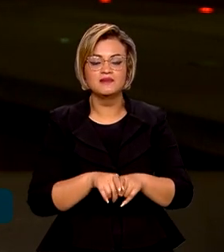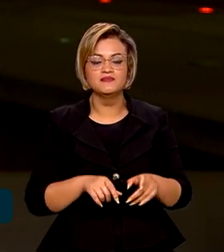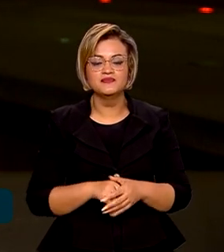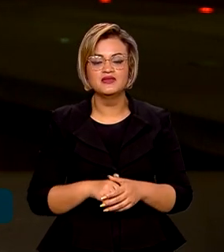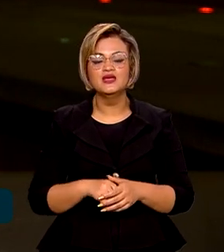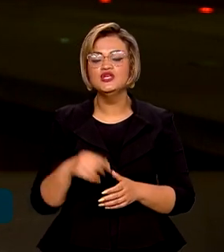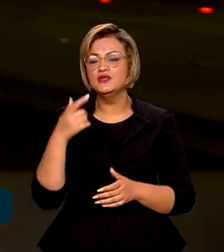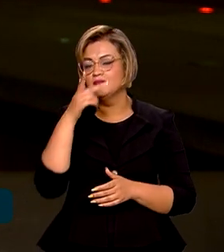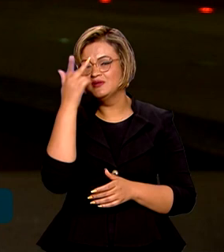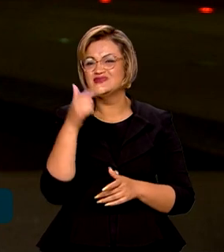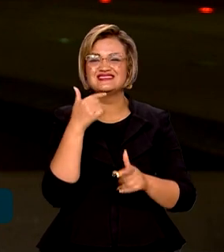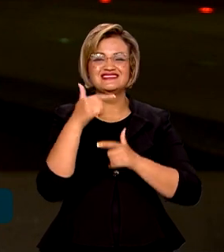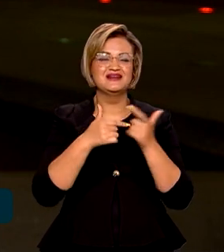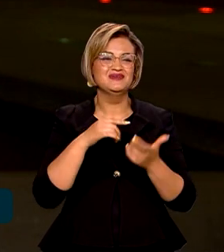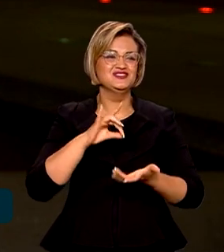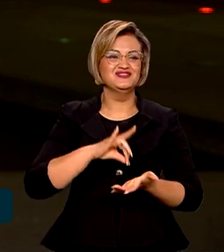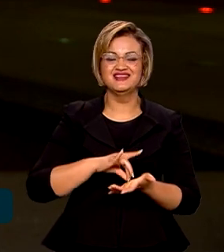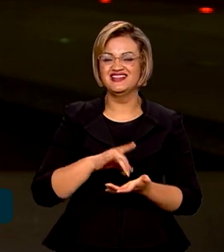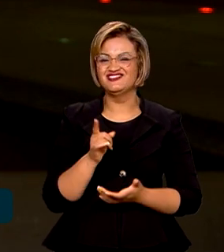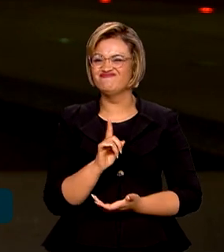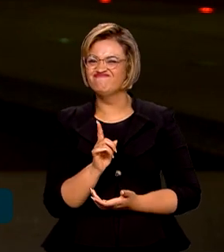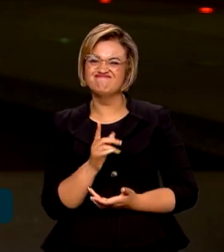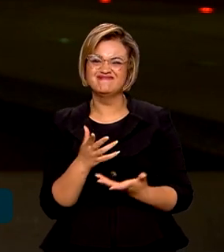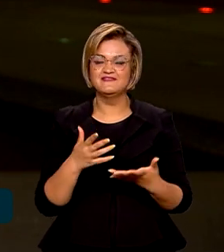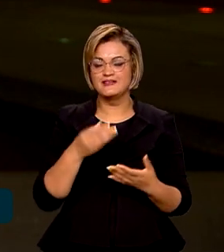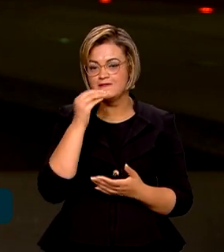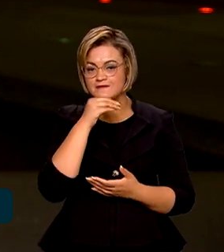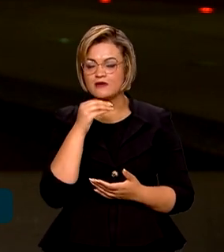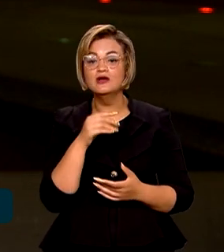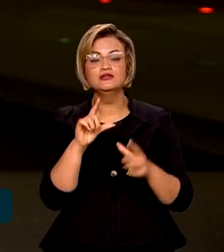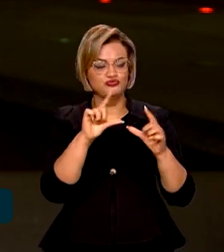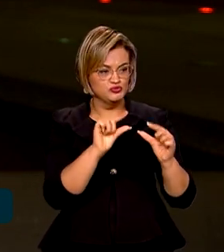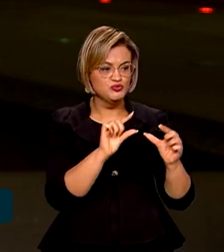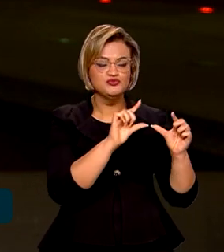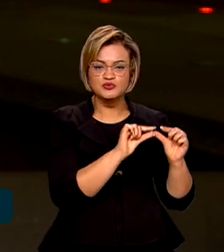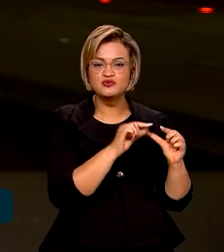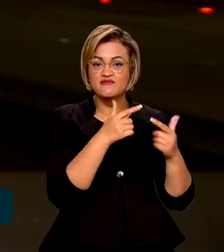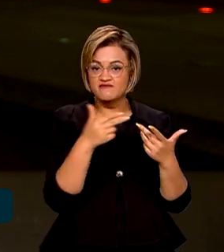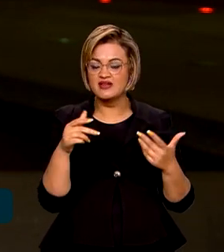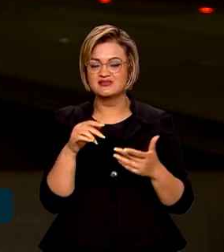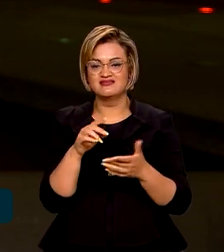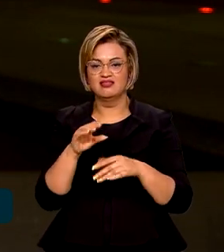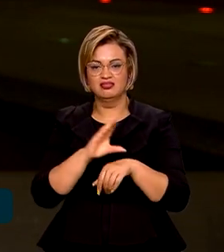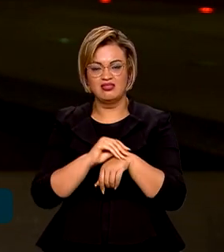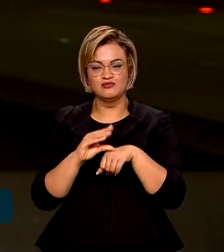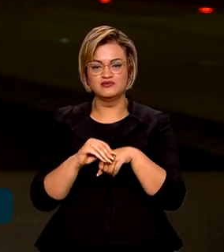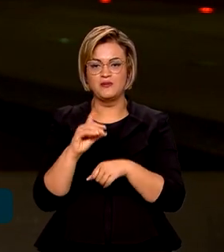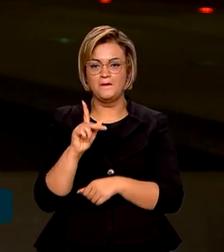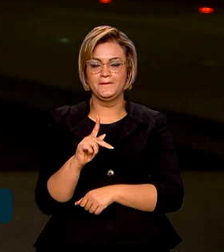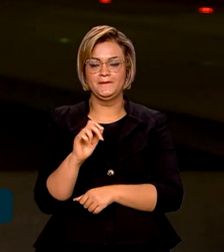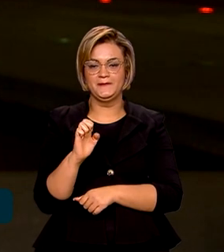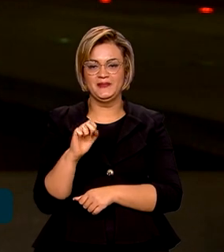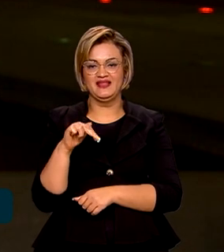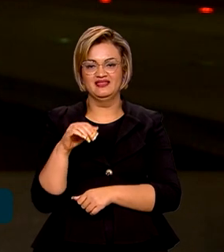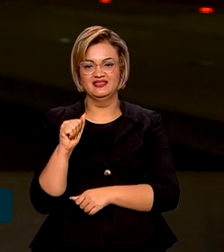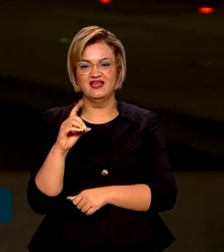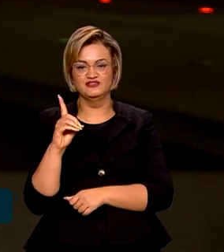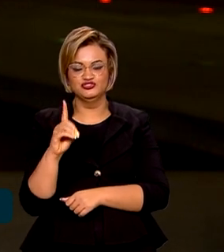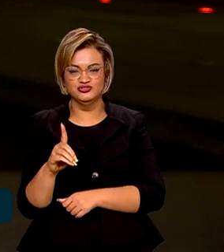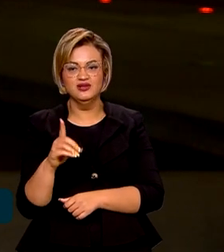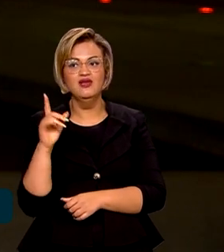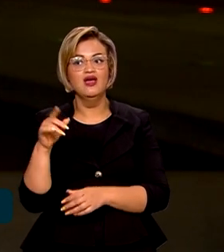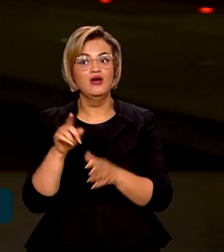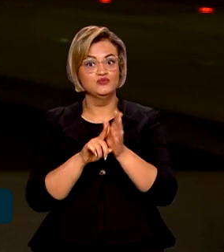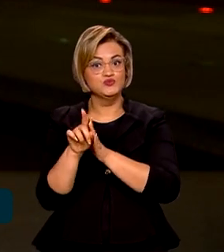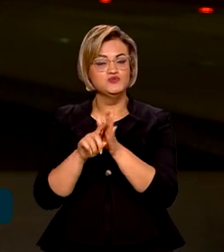patamar desde 2015. Portanto, esses dados da PNAD, que é um estudo completo e extenso, divulgado pelo